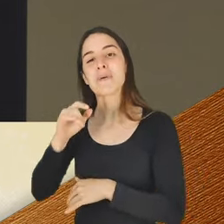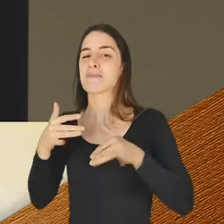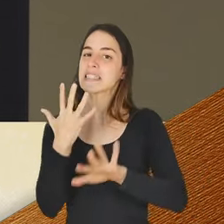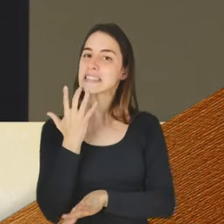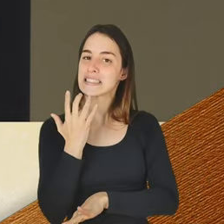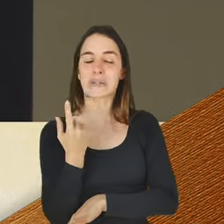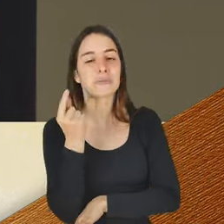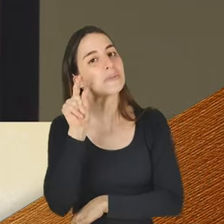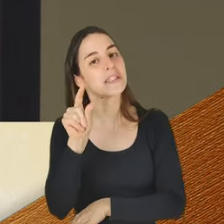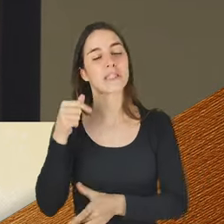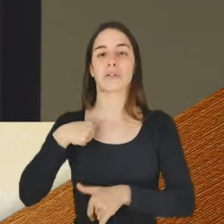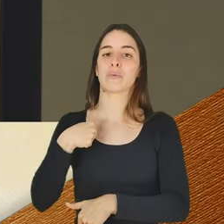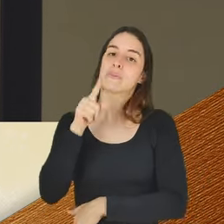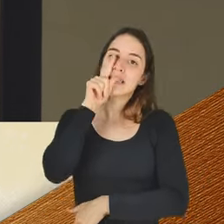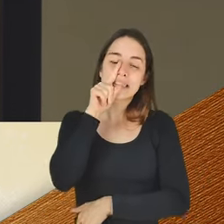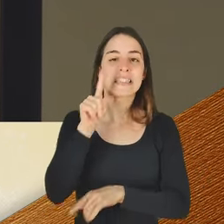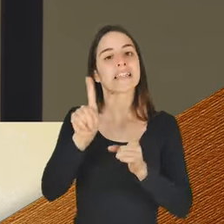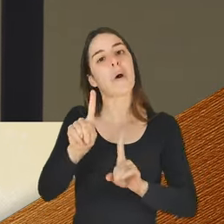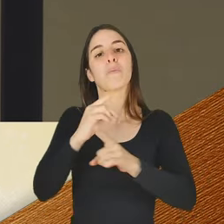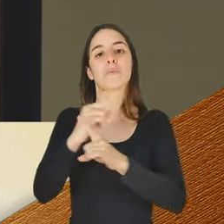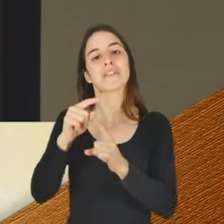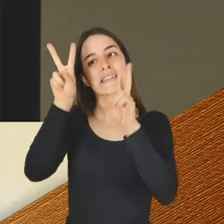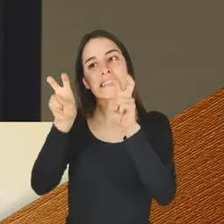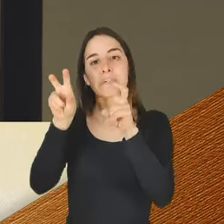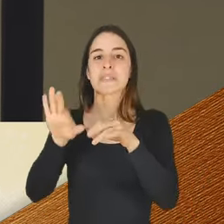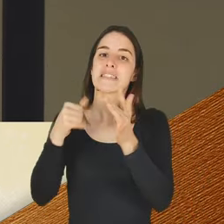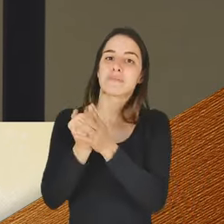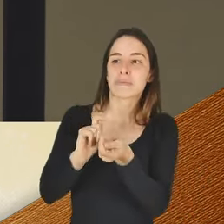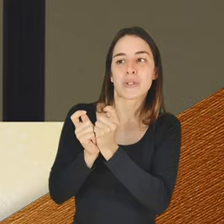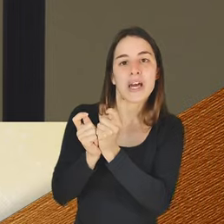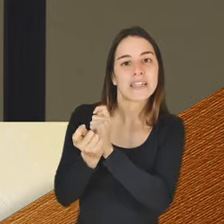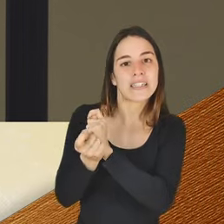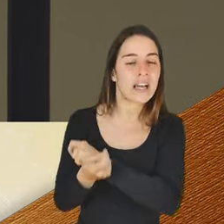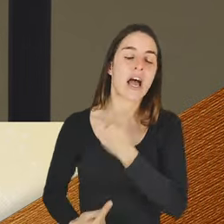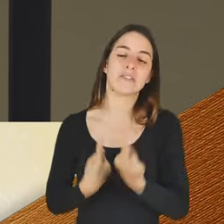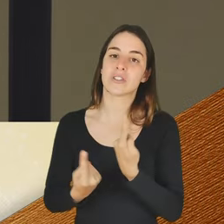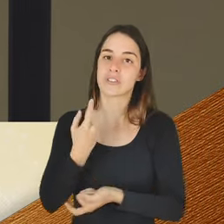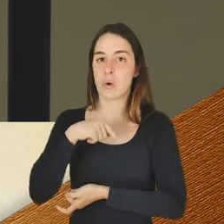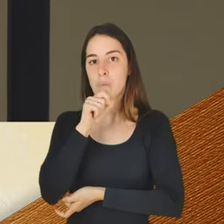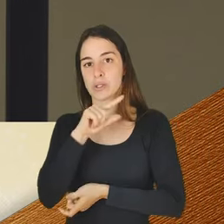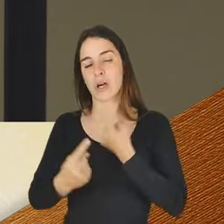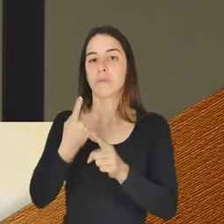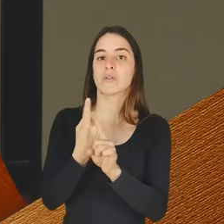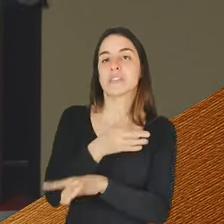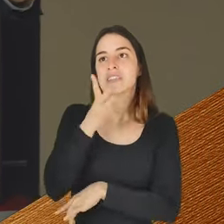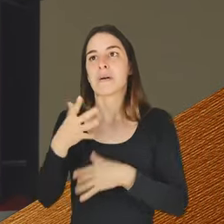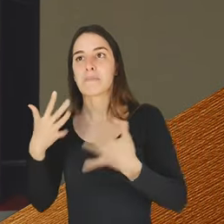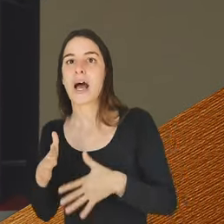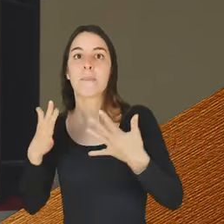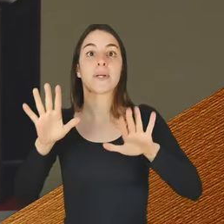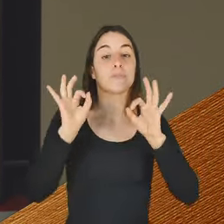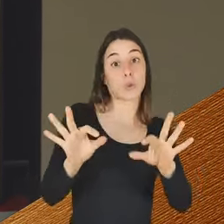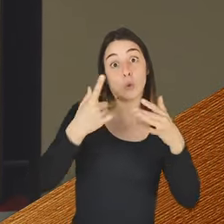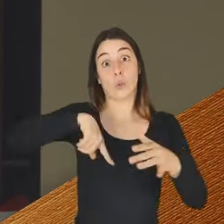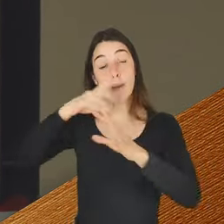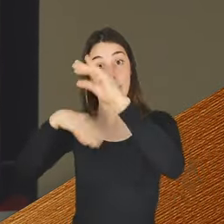receio, não vou mentir, porque esta é uma temática que está sempre a mudar e às vezes eu posso dizer alguma coisa que fique mal vista, mas também estamos aqui para aprender,